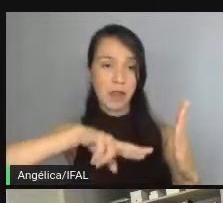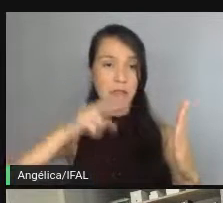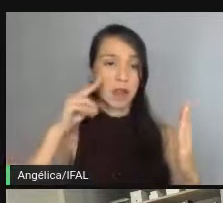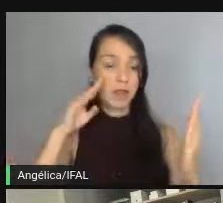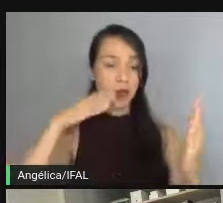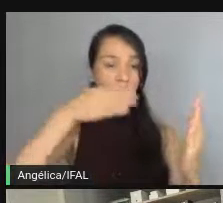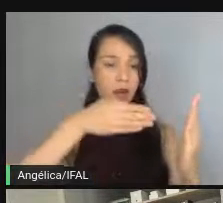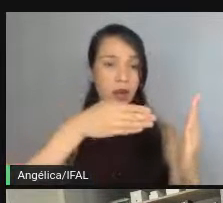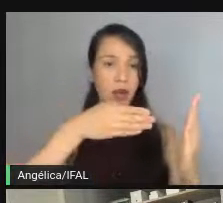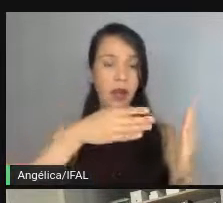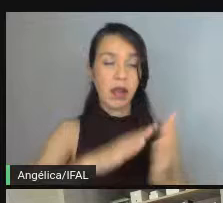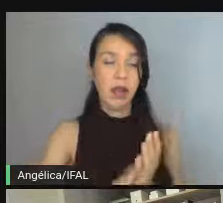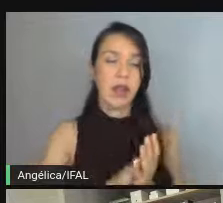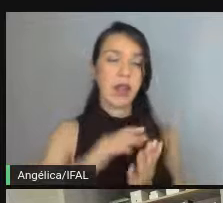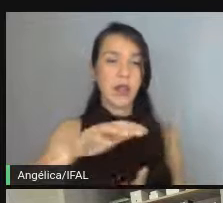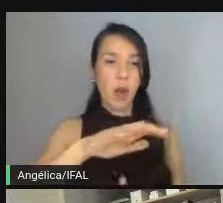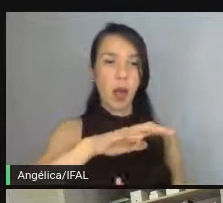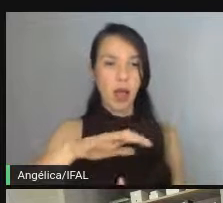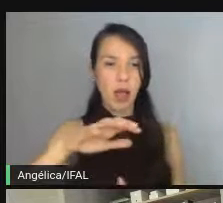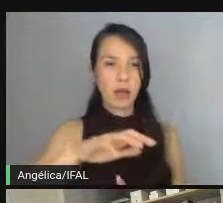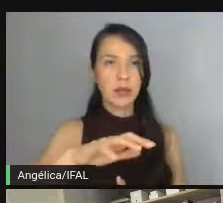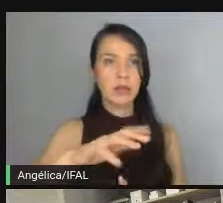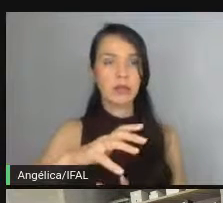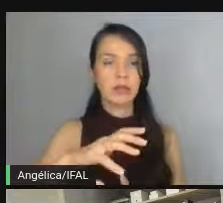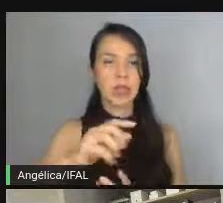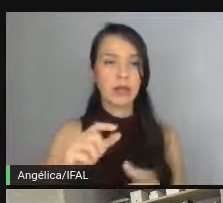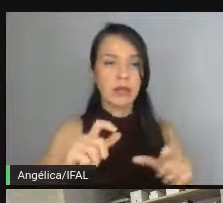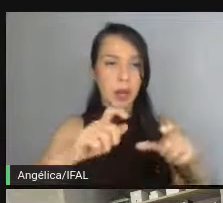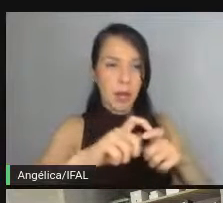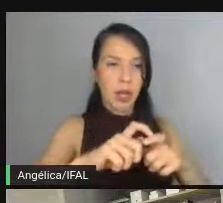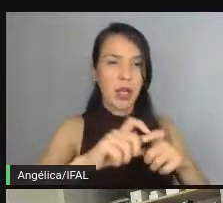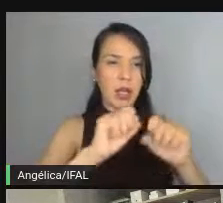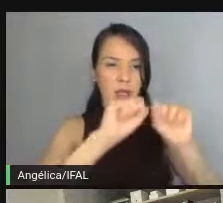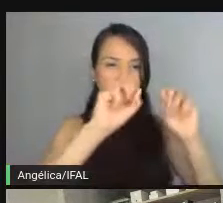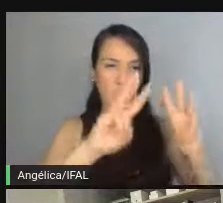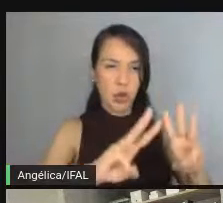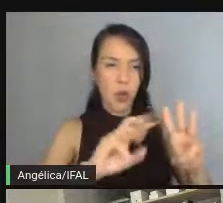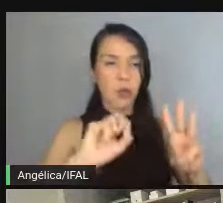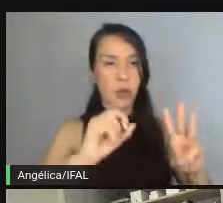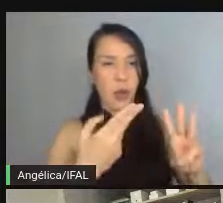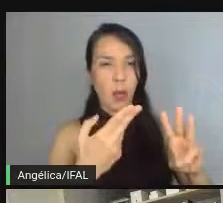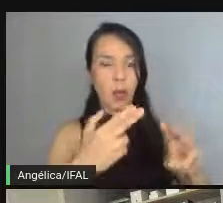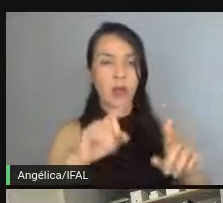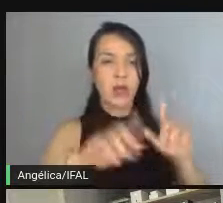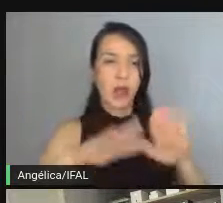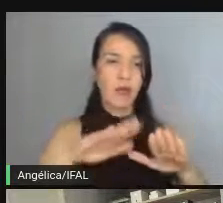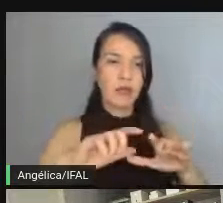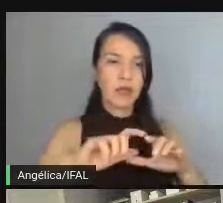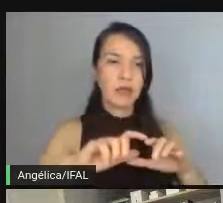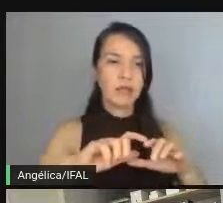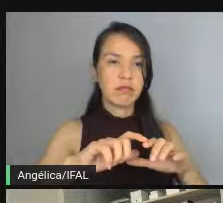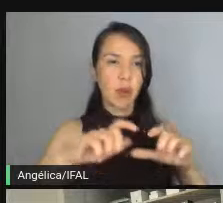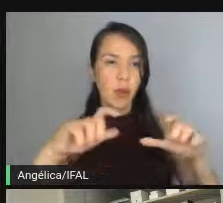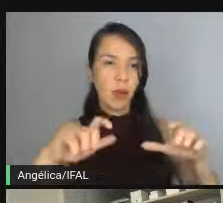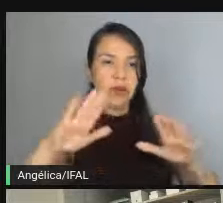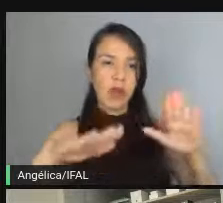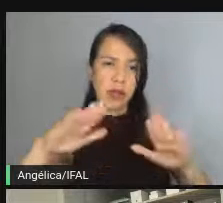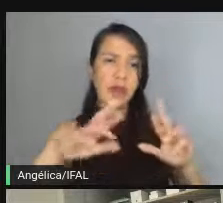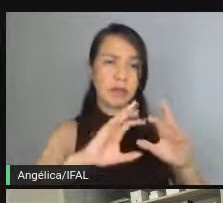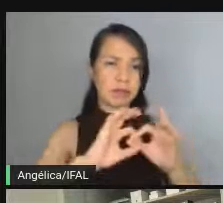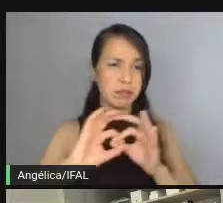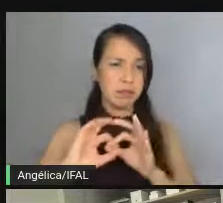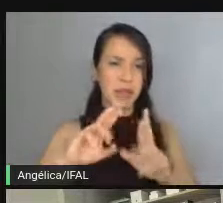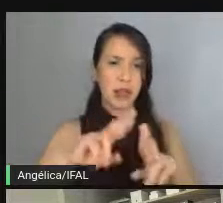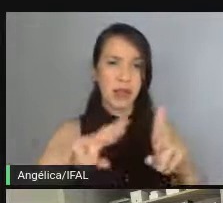focada em uma área relativamente pequena do software ou em uma área que talvez seja um pouco grande porém é tudo muito relacionado,